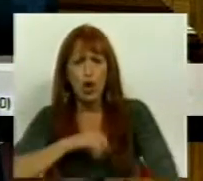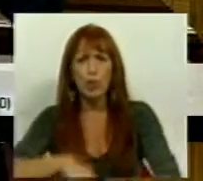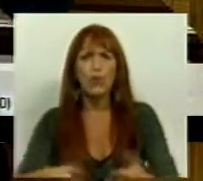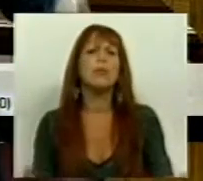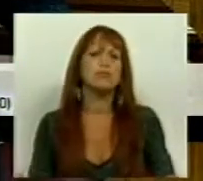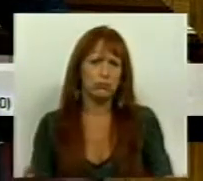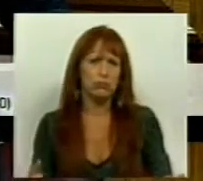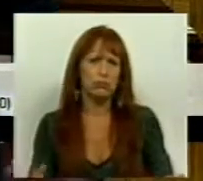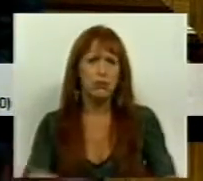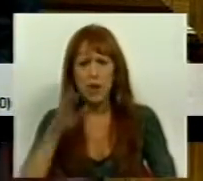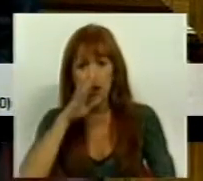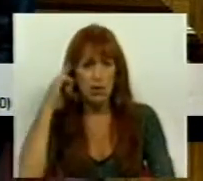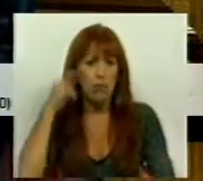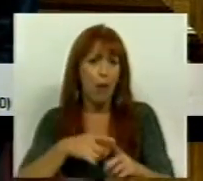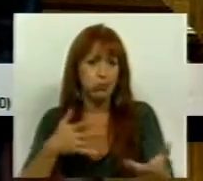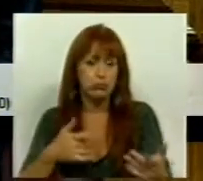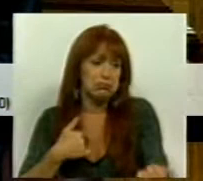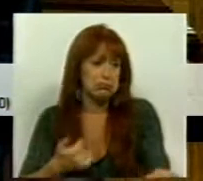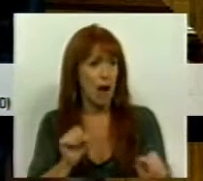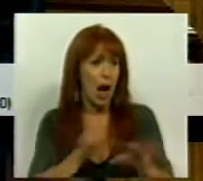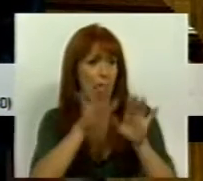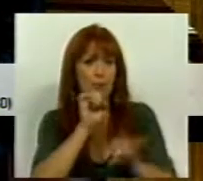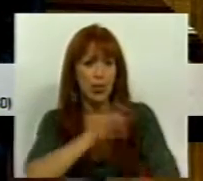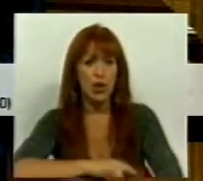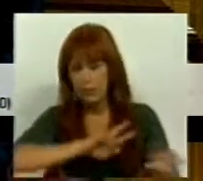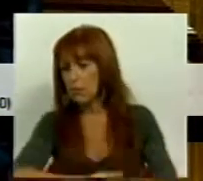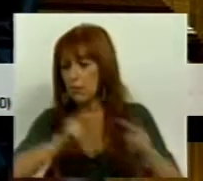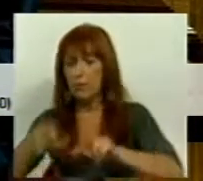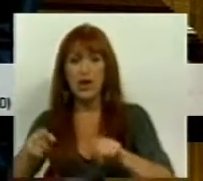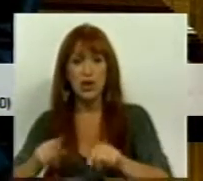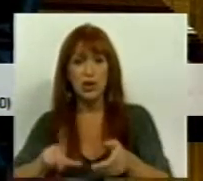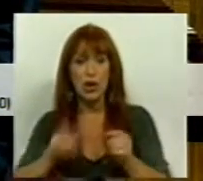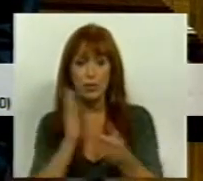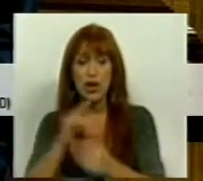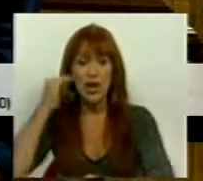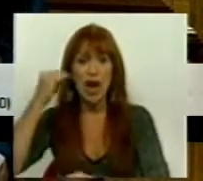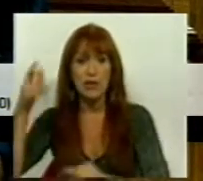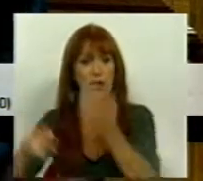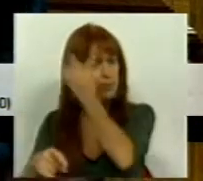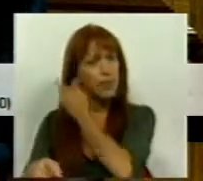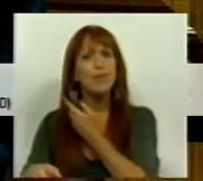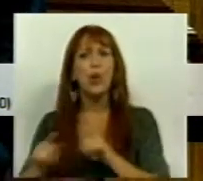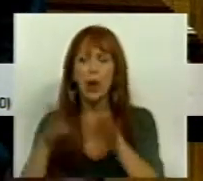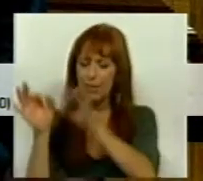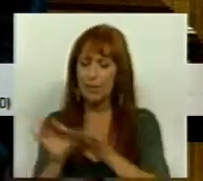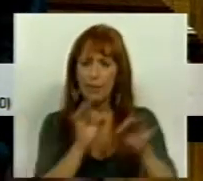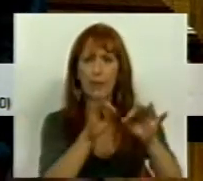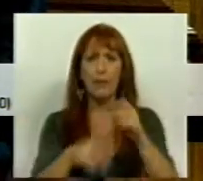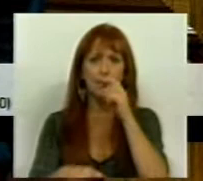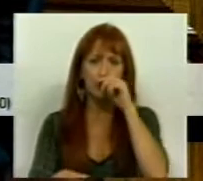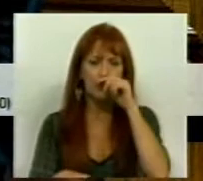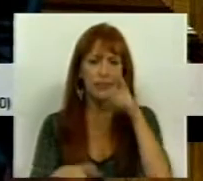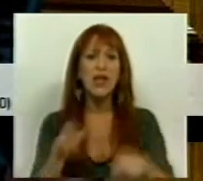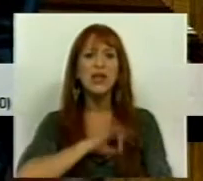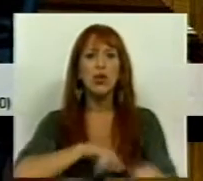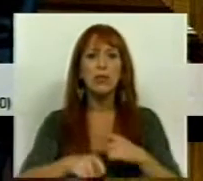Se fosse essa a intenção, ficava claro que poderíamos baixar este processo à especialidade para tratar. Srs.